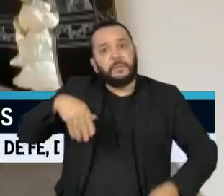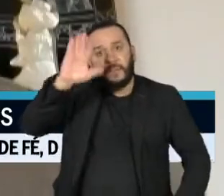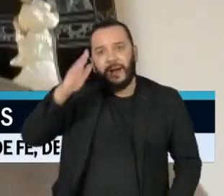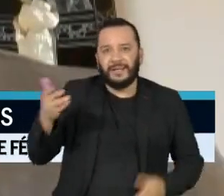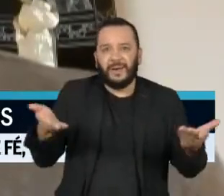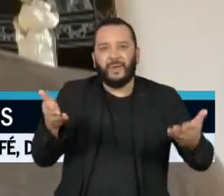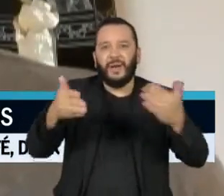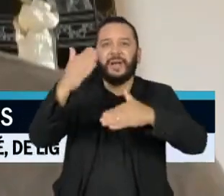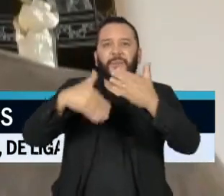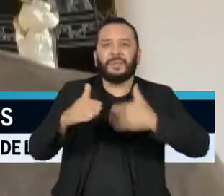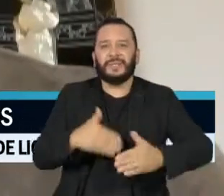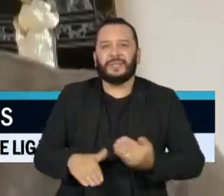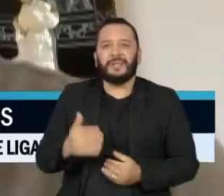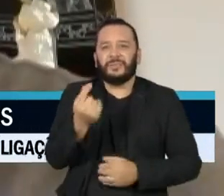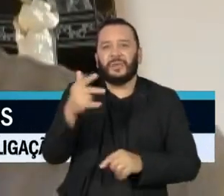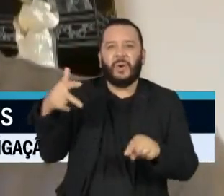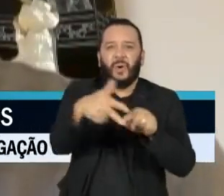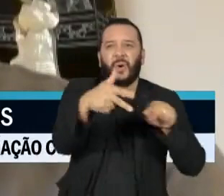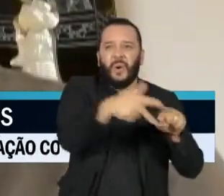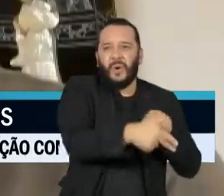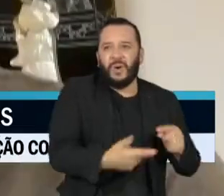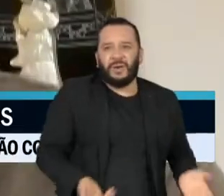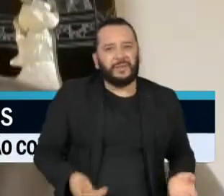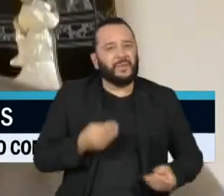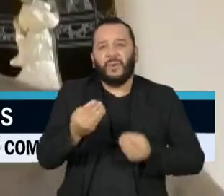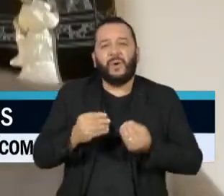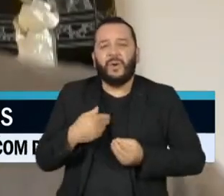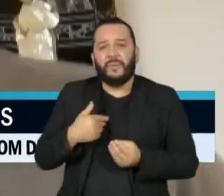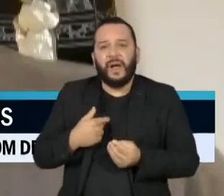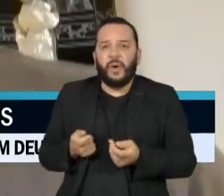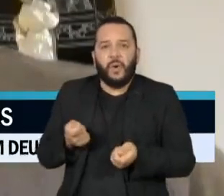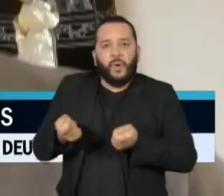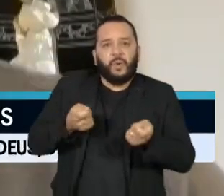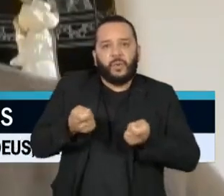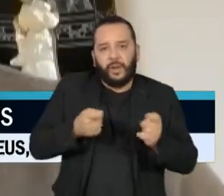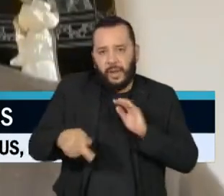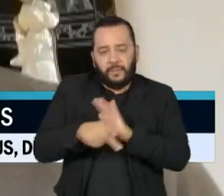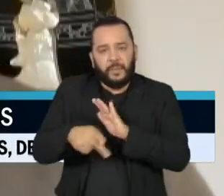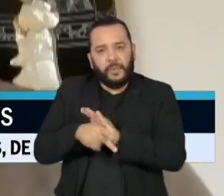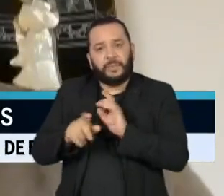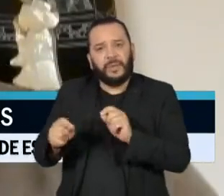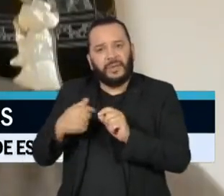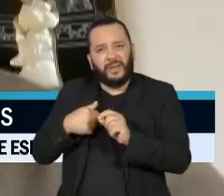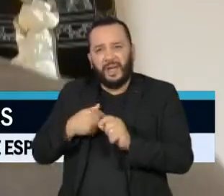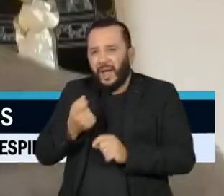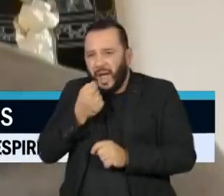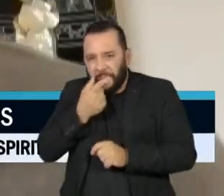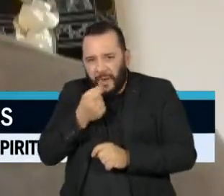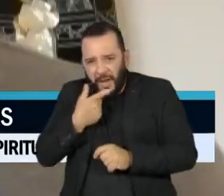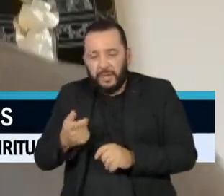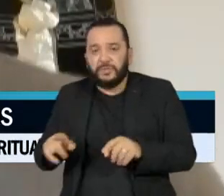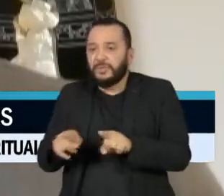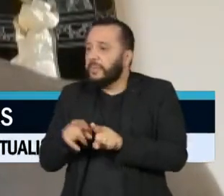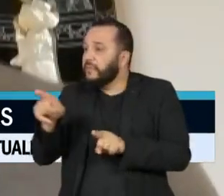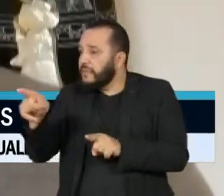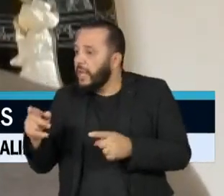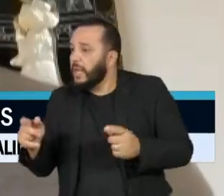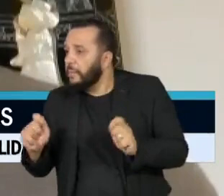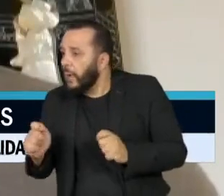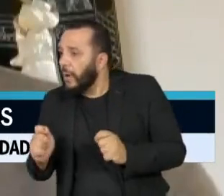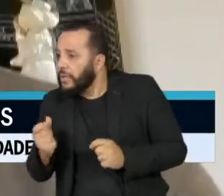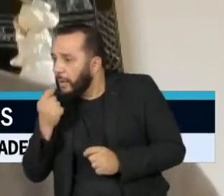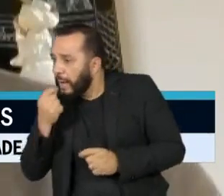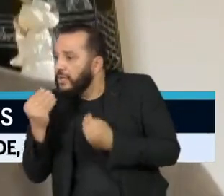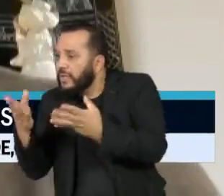Está retrocedendo. Como que vai fazer? Vai fracionar medicamento? Vai fazer a escolha de psofia? Aquela coisa, quem que merece estar